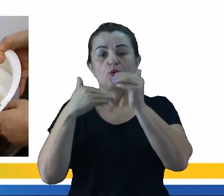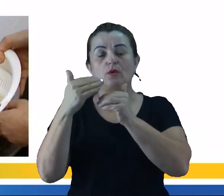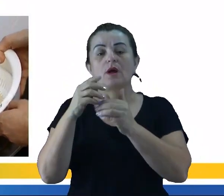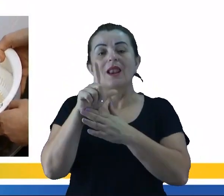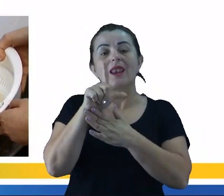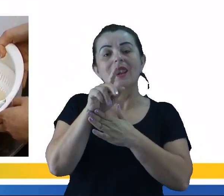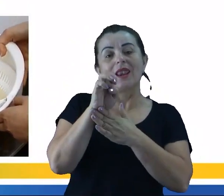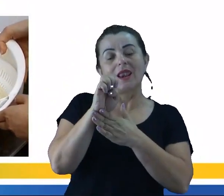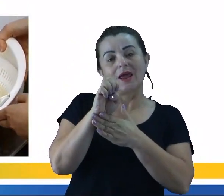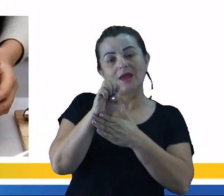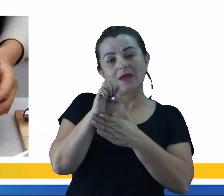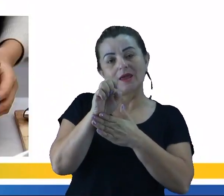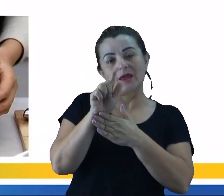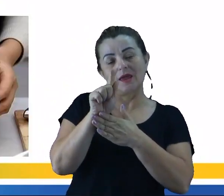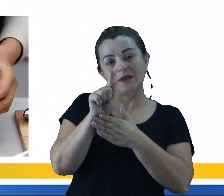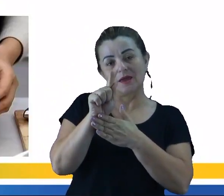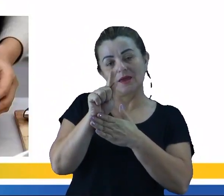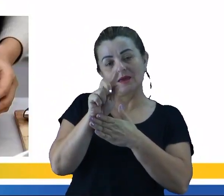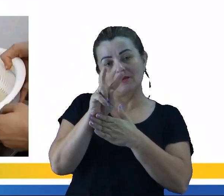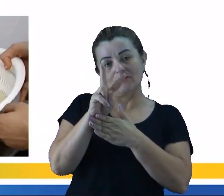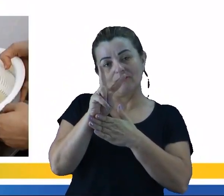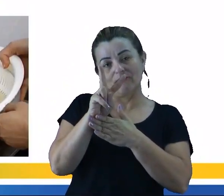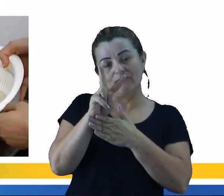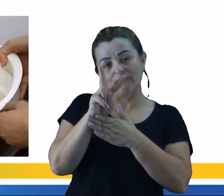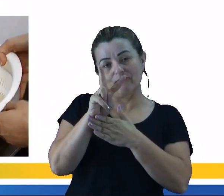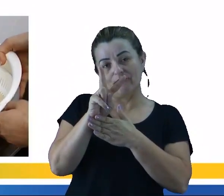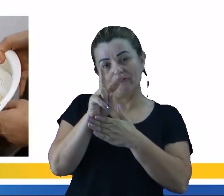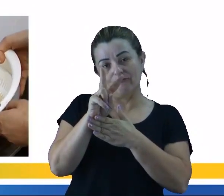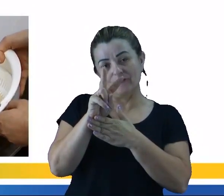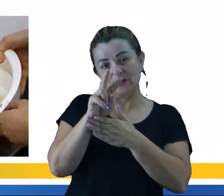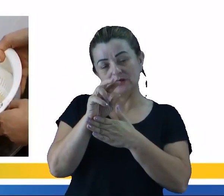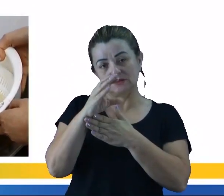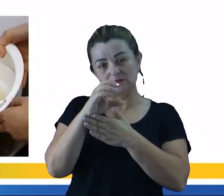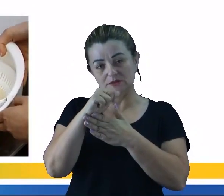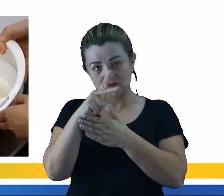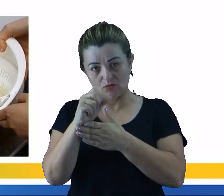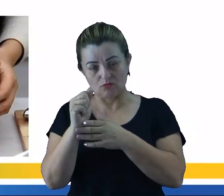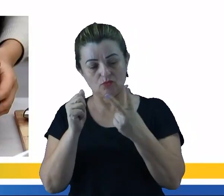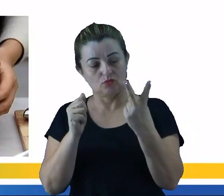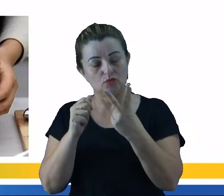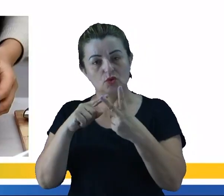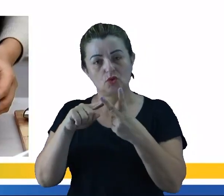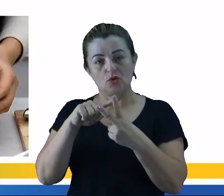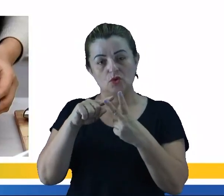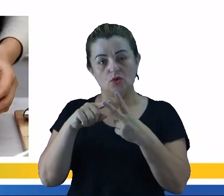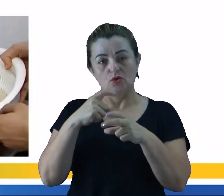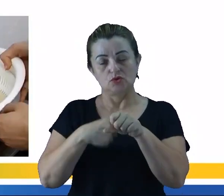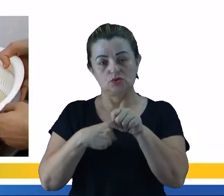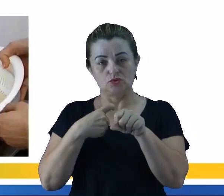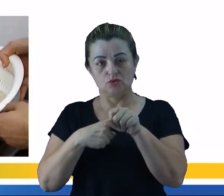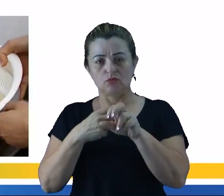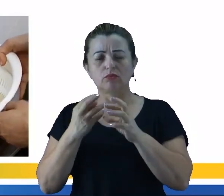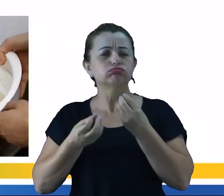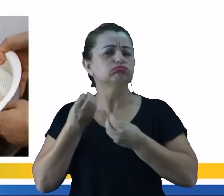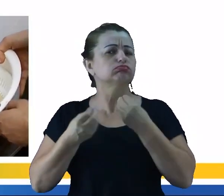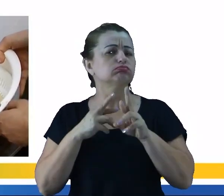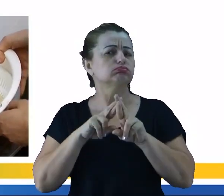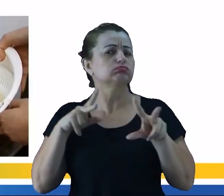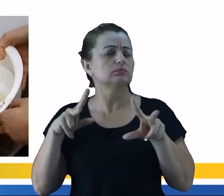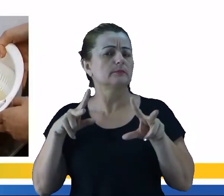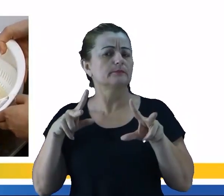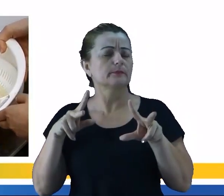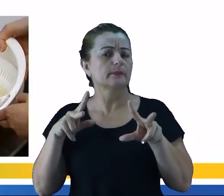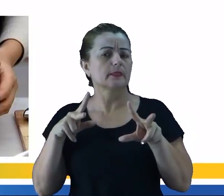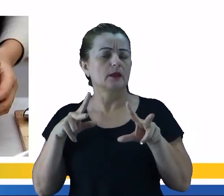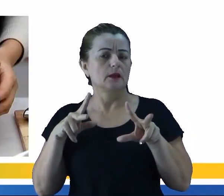levigação. Então esse método de levigação também é entre dois sólidos e a diferença, né, em relação à ventilação